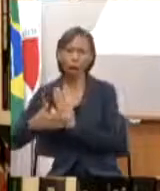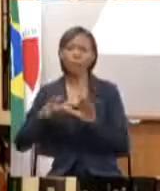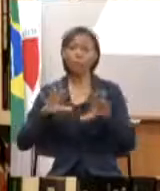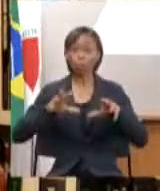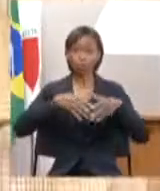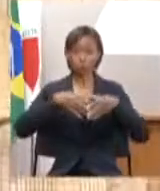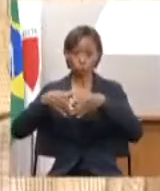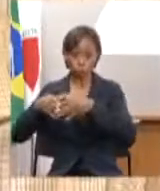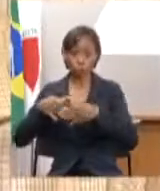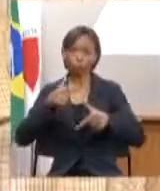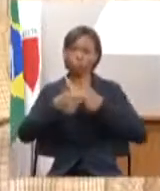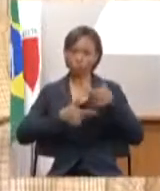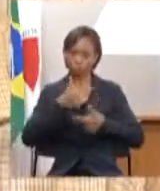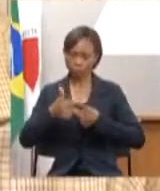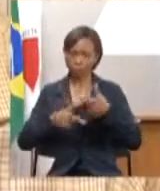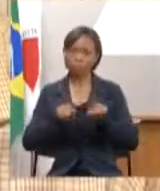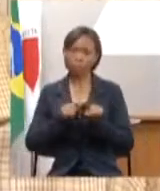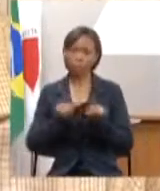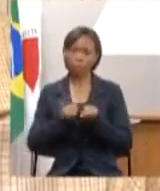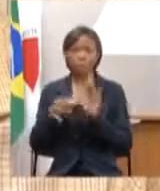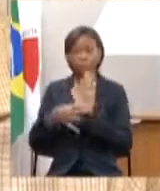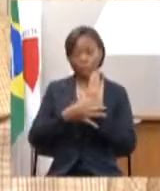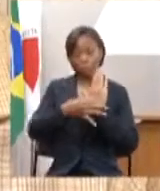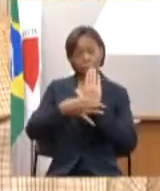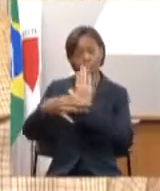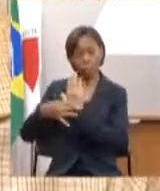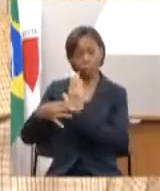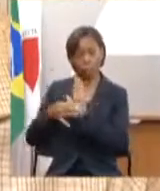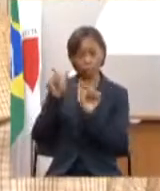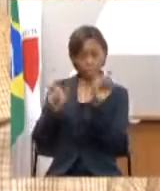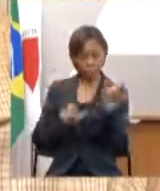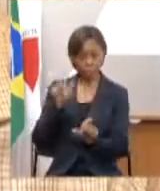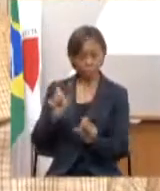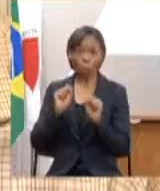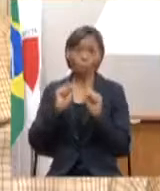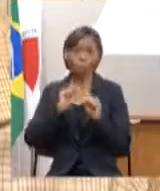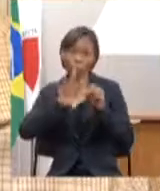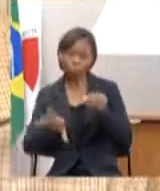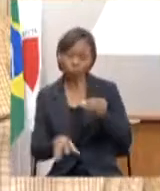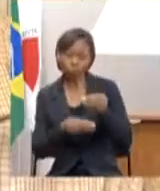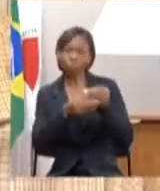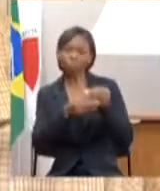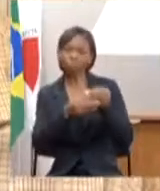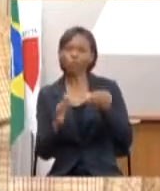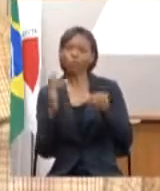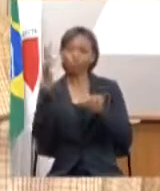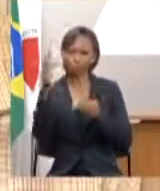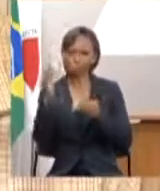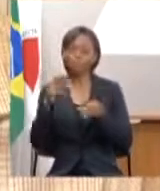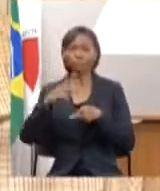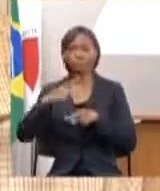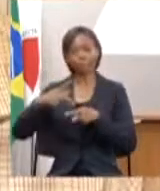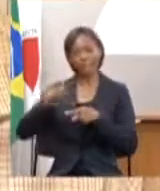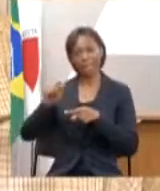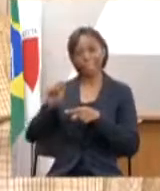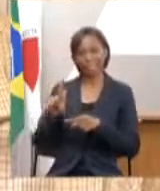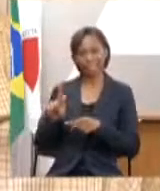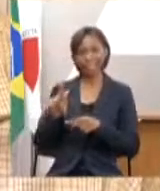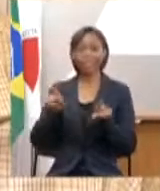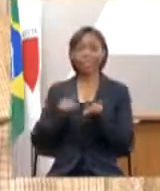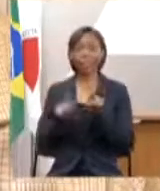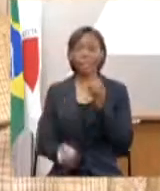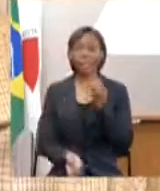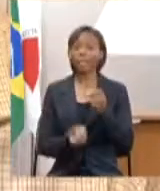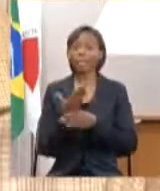de trabalho. Essas sugestões populares podem virar emendas à Lei Orçamentária Anual e ao PPAG. Podem também dar origem a